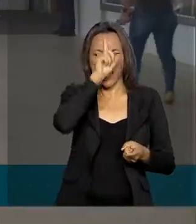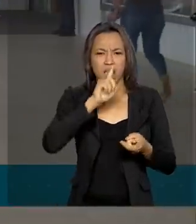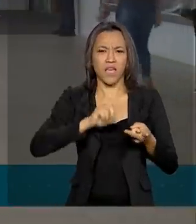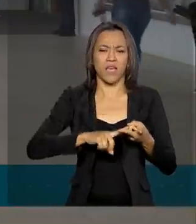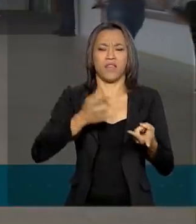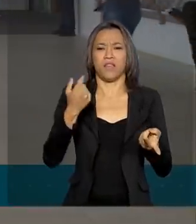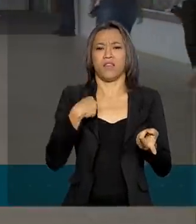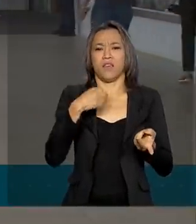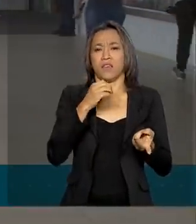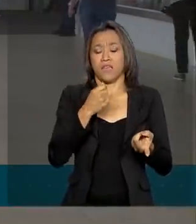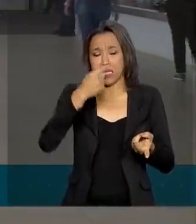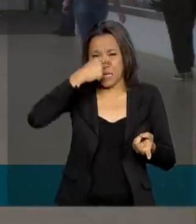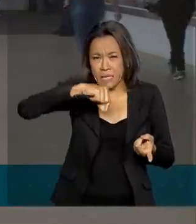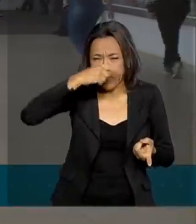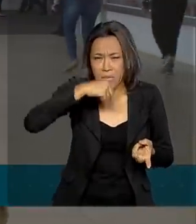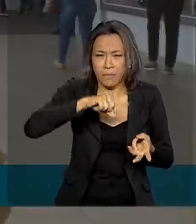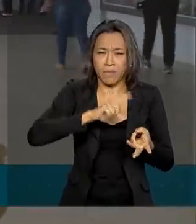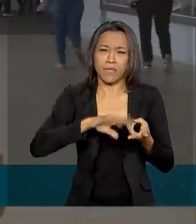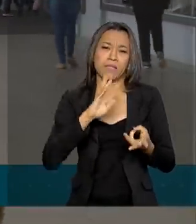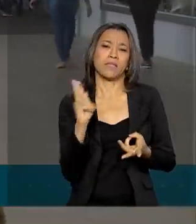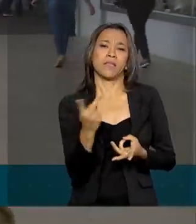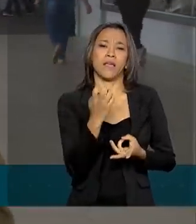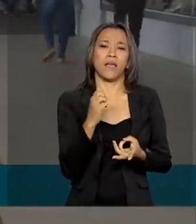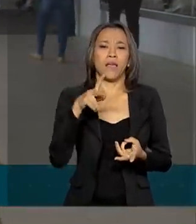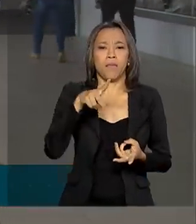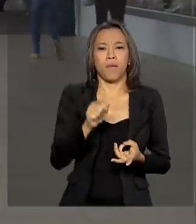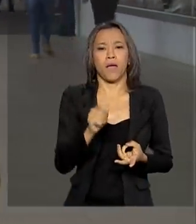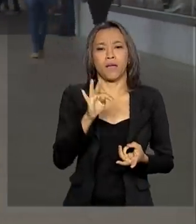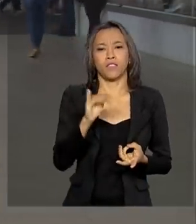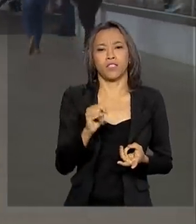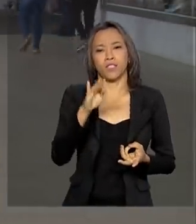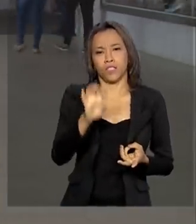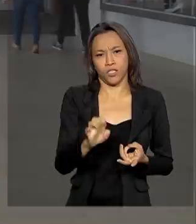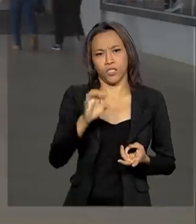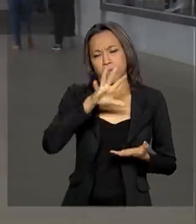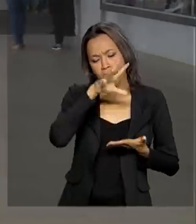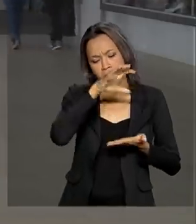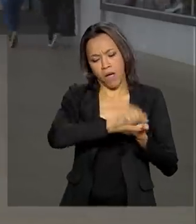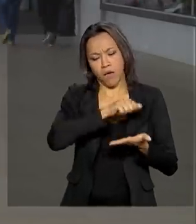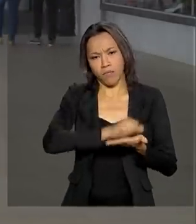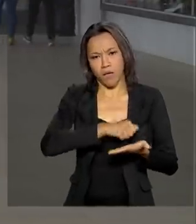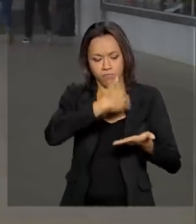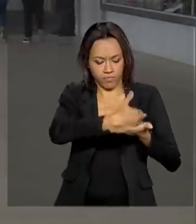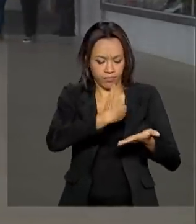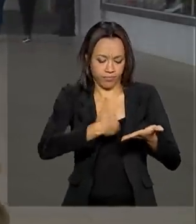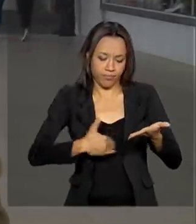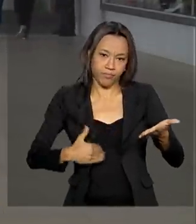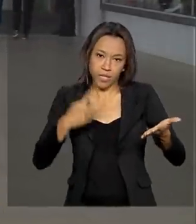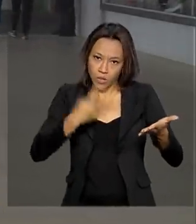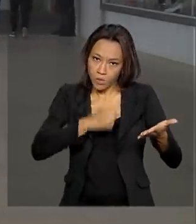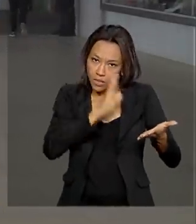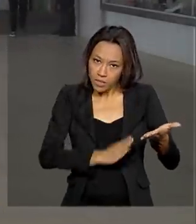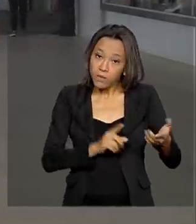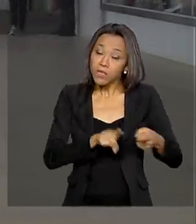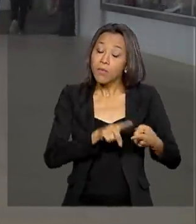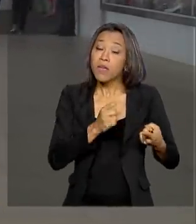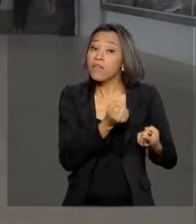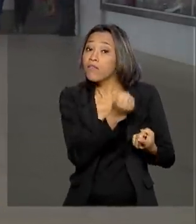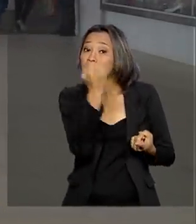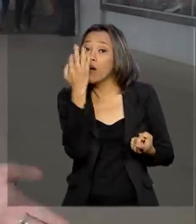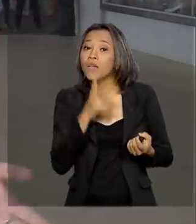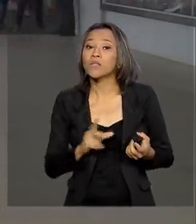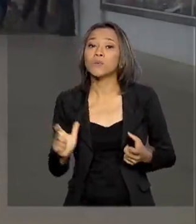respiratórias, gripes, hepatites, doenças registradas aqui no Brasil e também em muitas regiões no exterior.